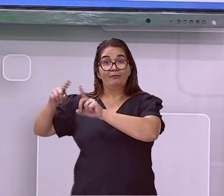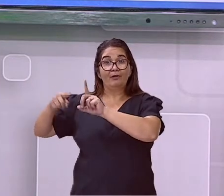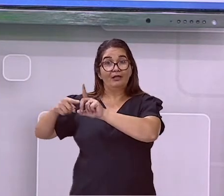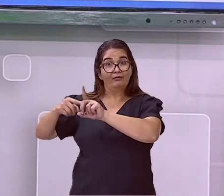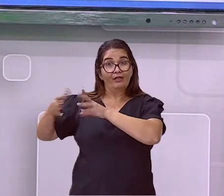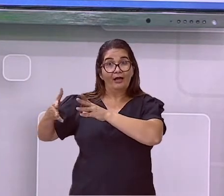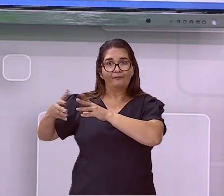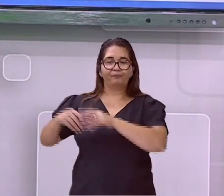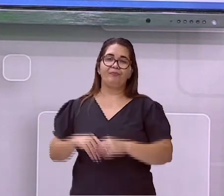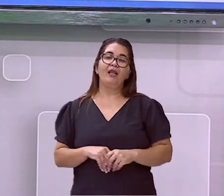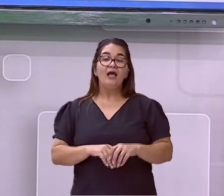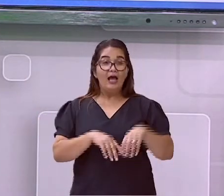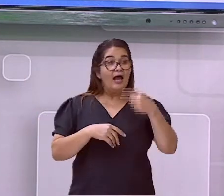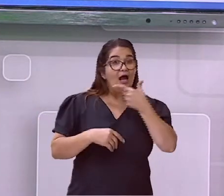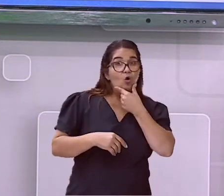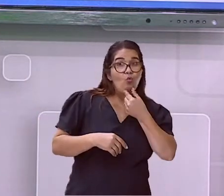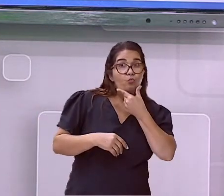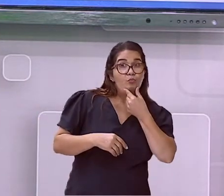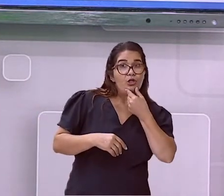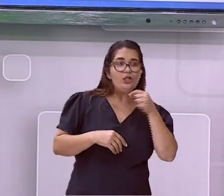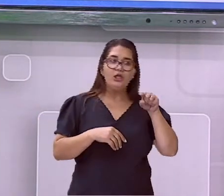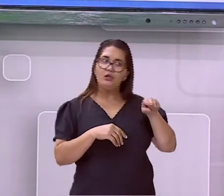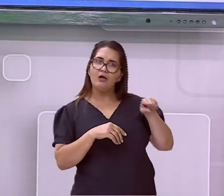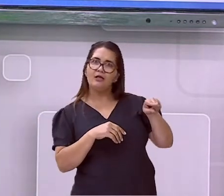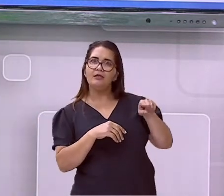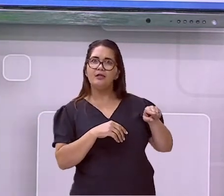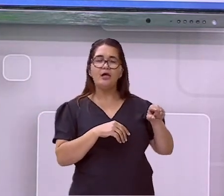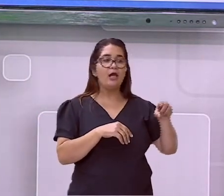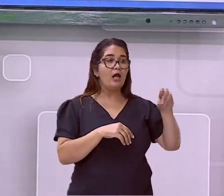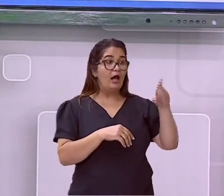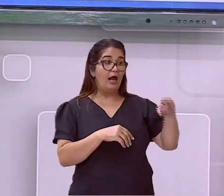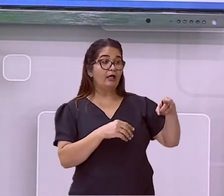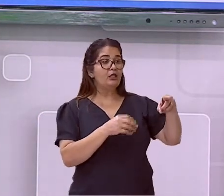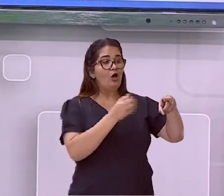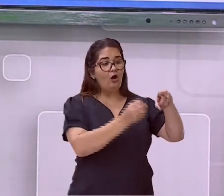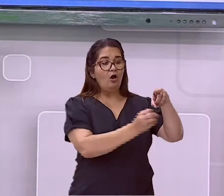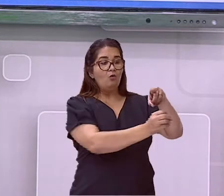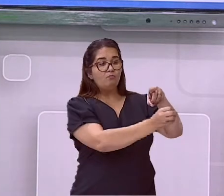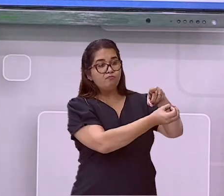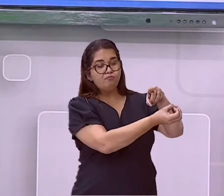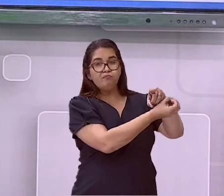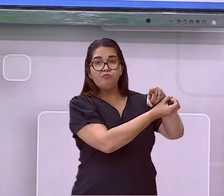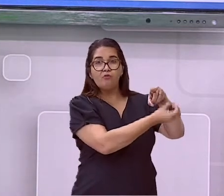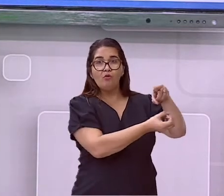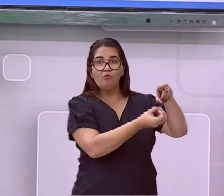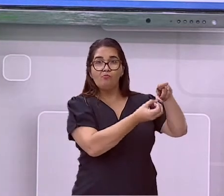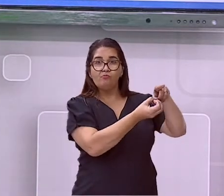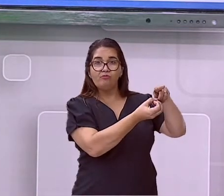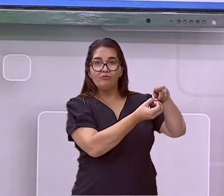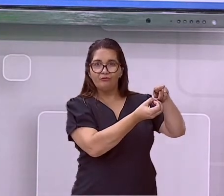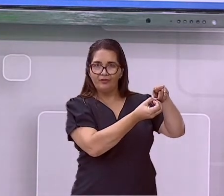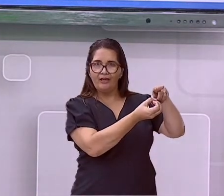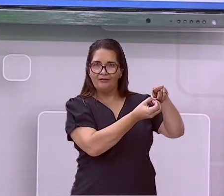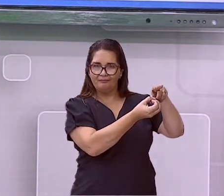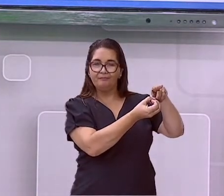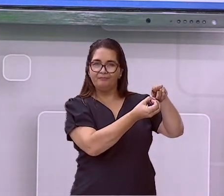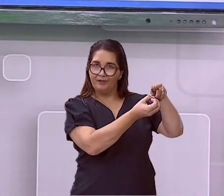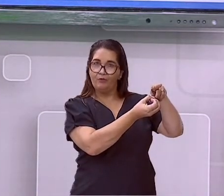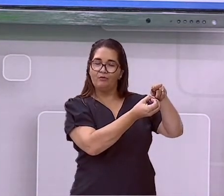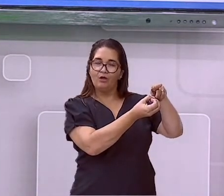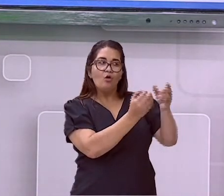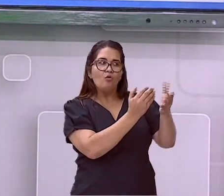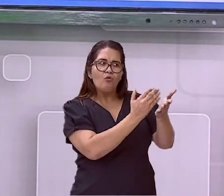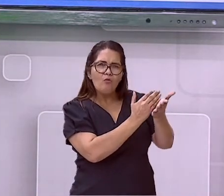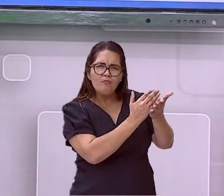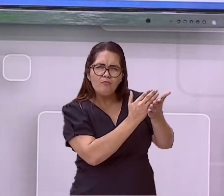eles só começam a produzir espermatozoides a partir destas mudanças todas. No caso